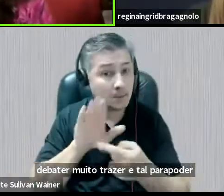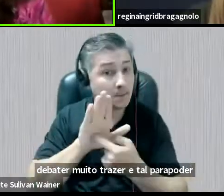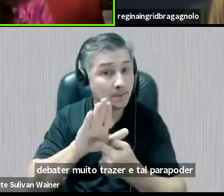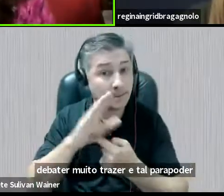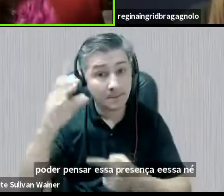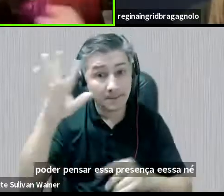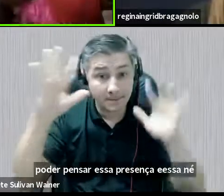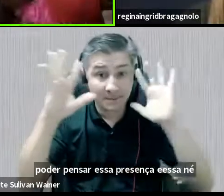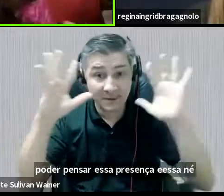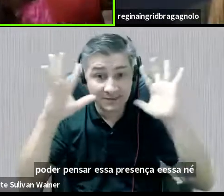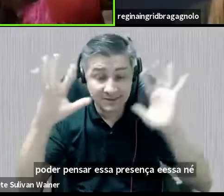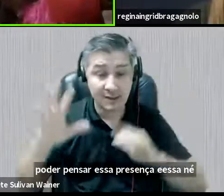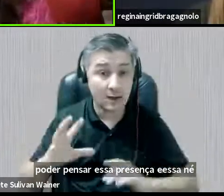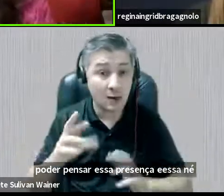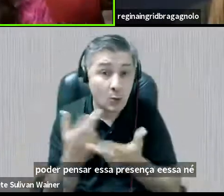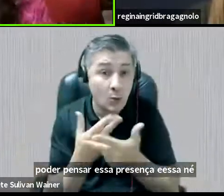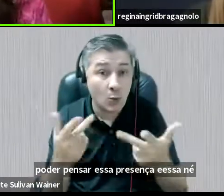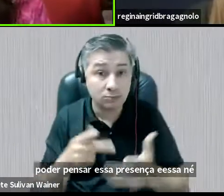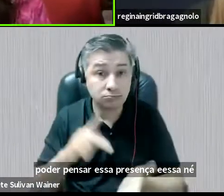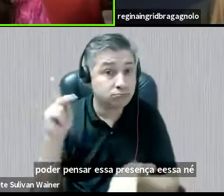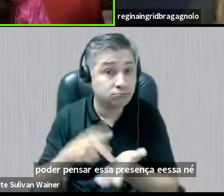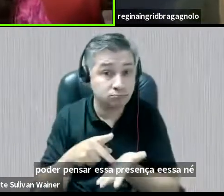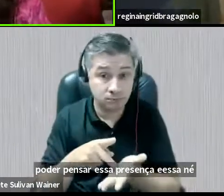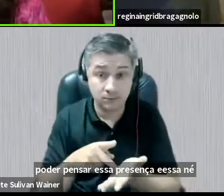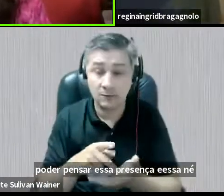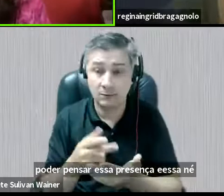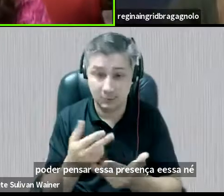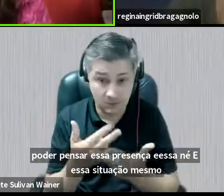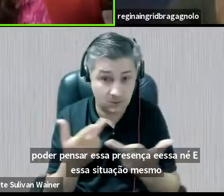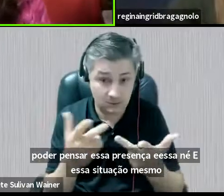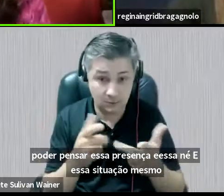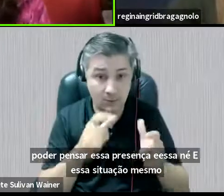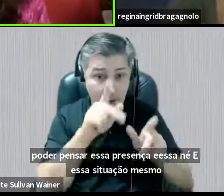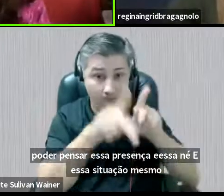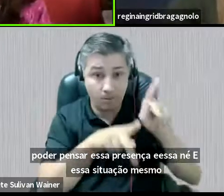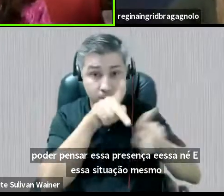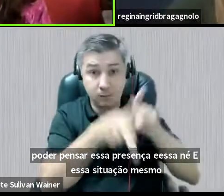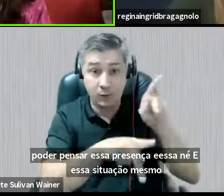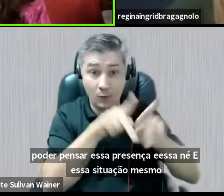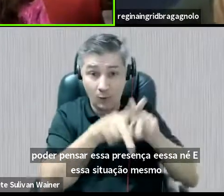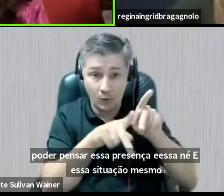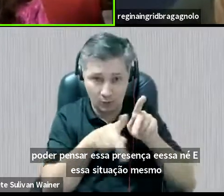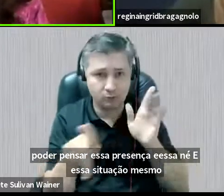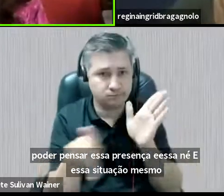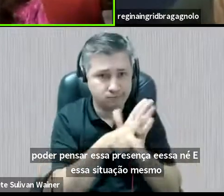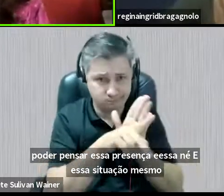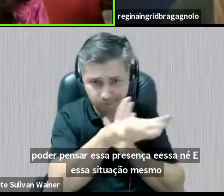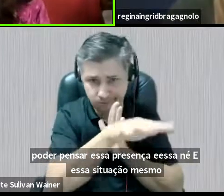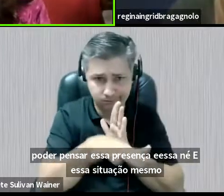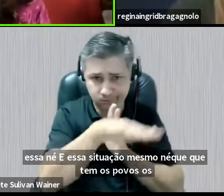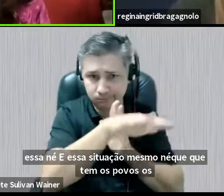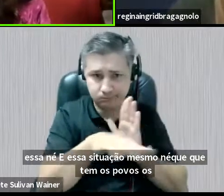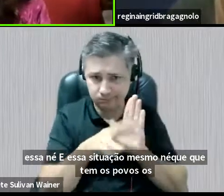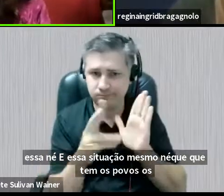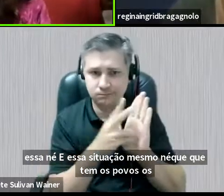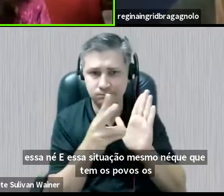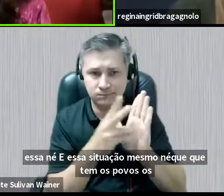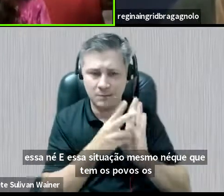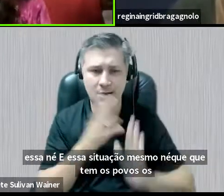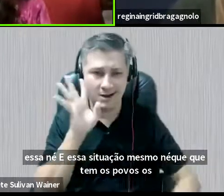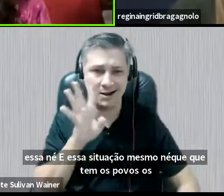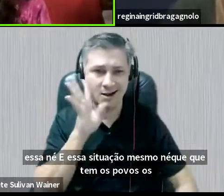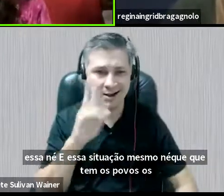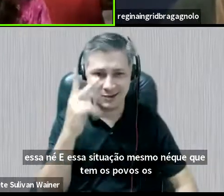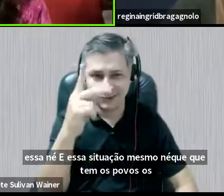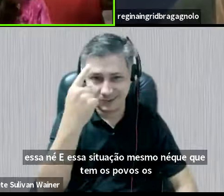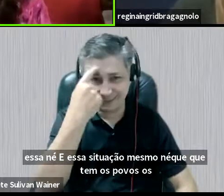situação mesmo, né, que tem os povos, né, os povos originários dessa região. Então, muito legal, assim,